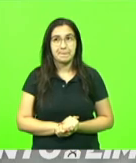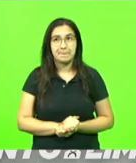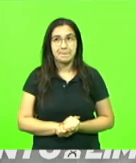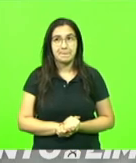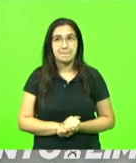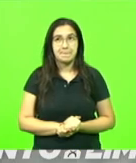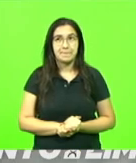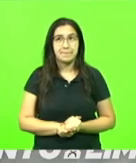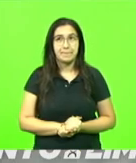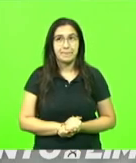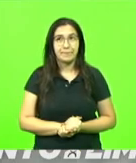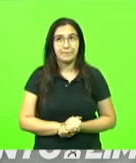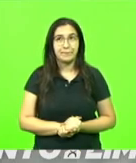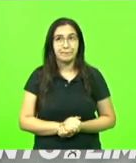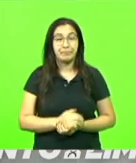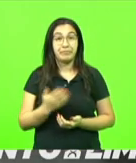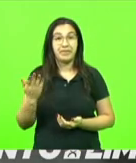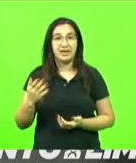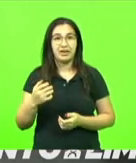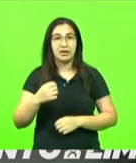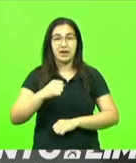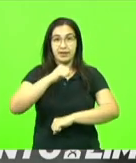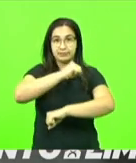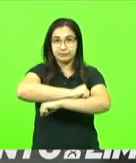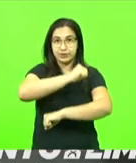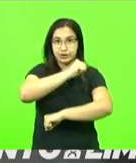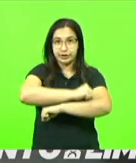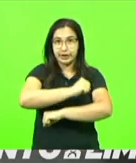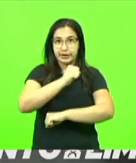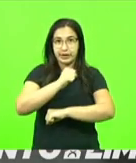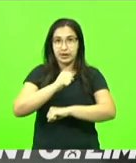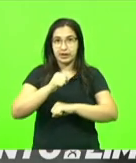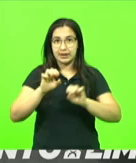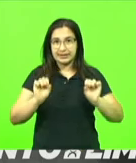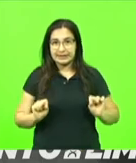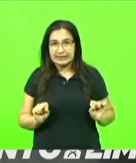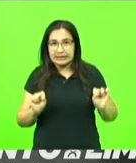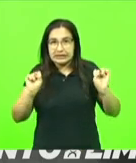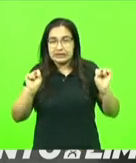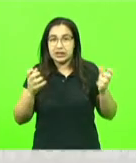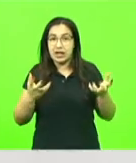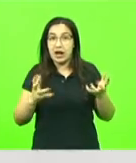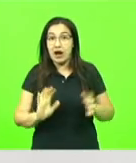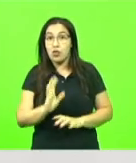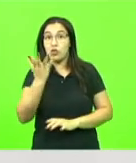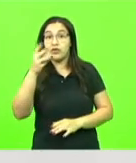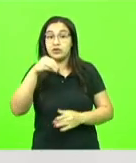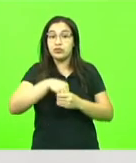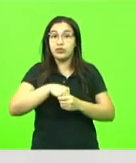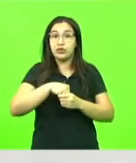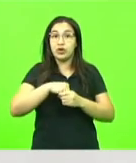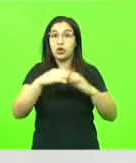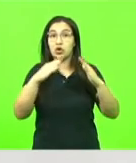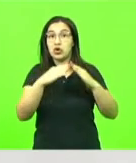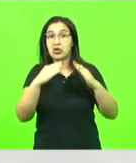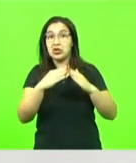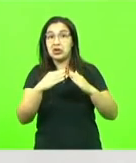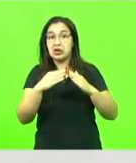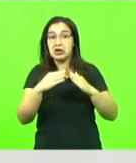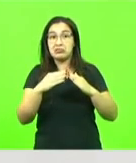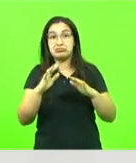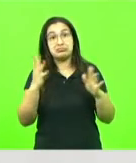Ele tentou, forçou a janela, alguma coisa assustou ele lá dentro, o aconteceu? Obrigado. E ele foi embora.